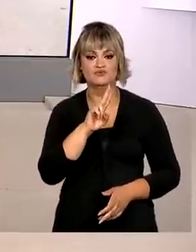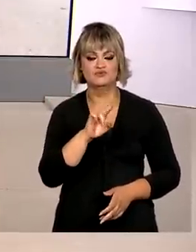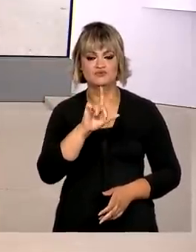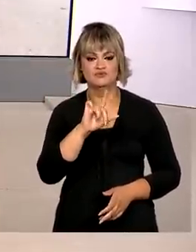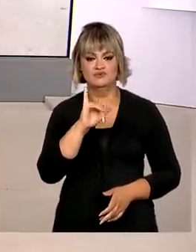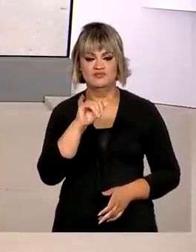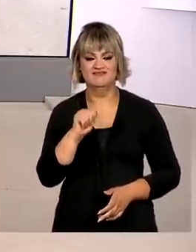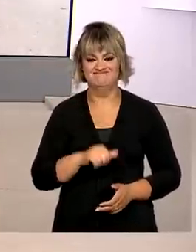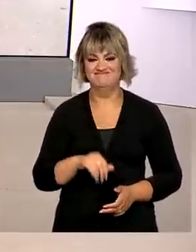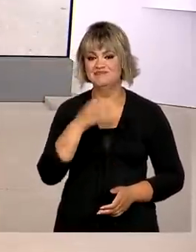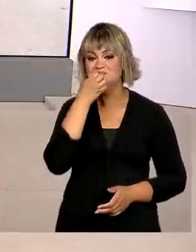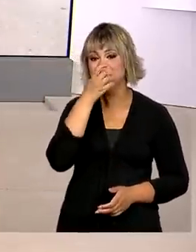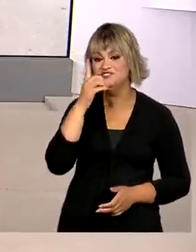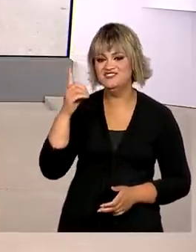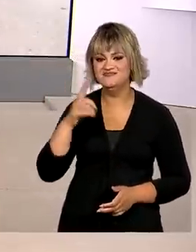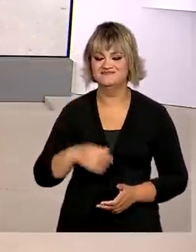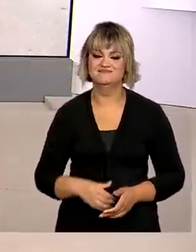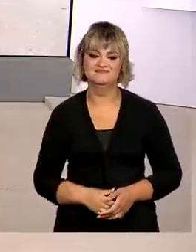a gente. Bom dia, Júlia.